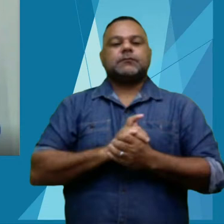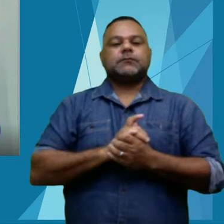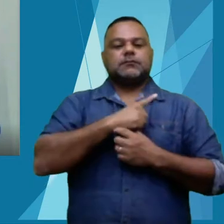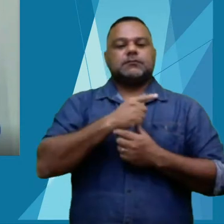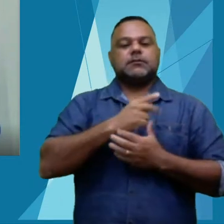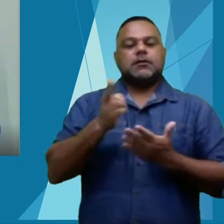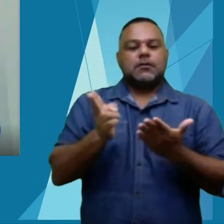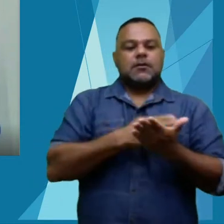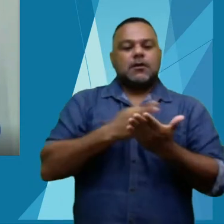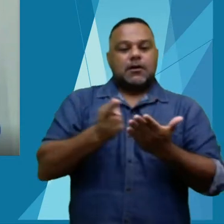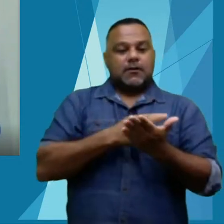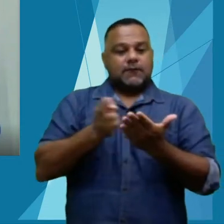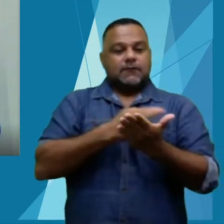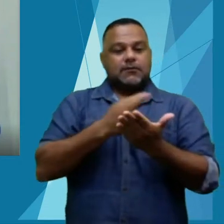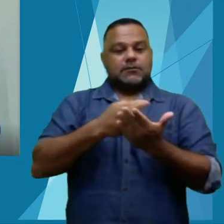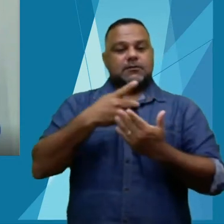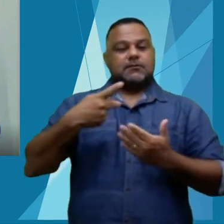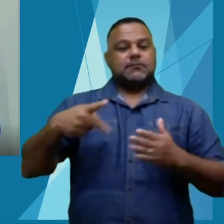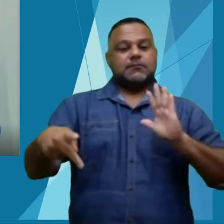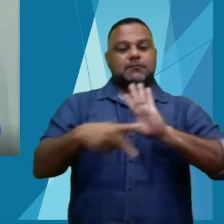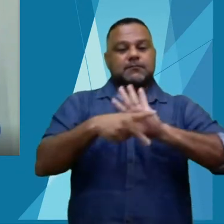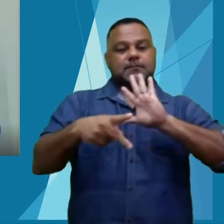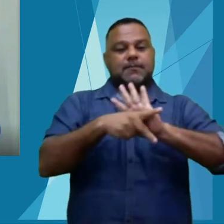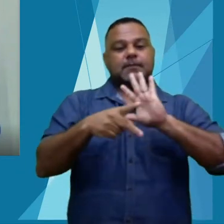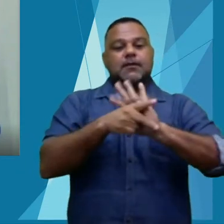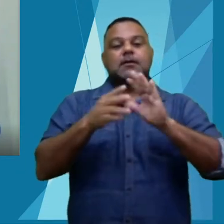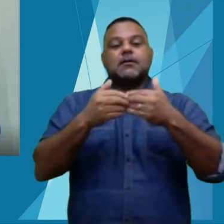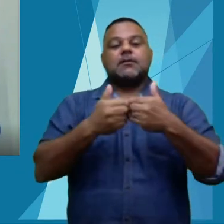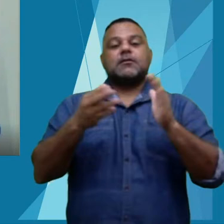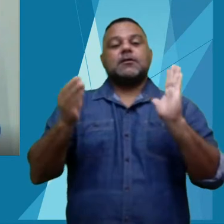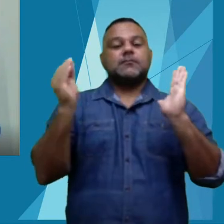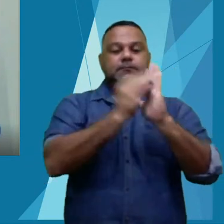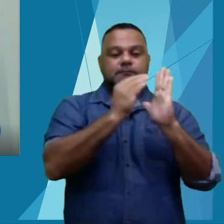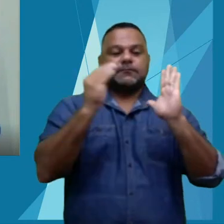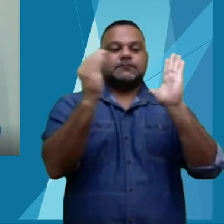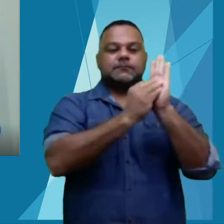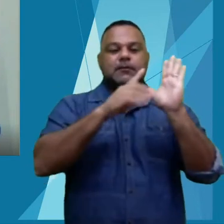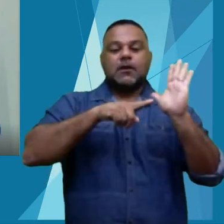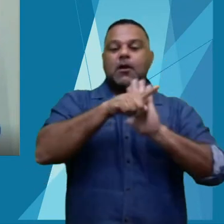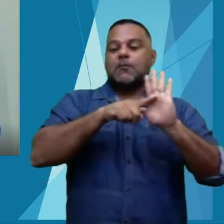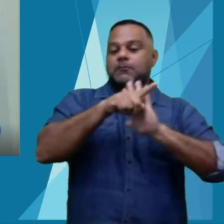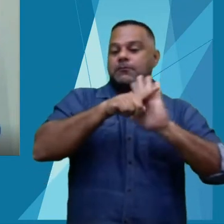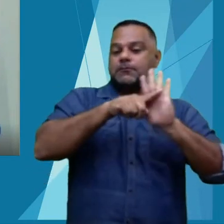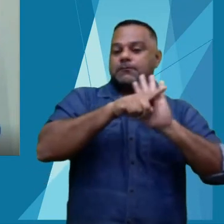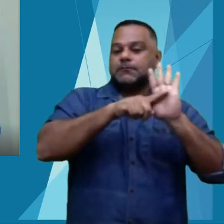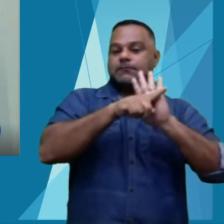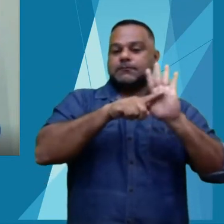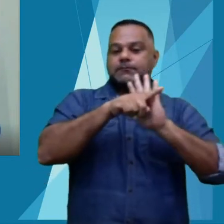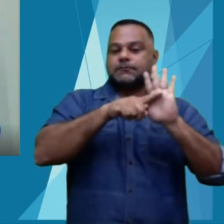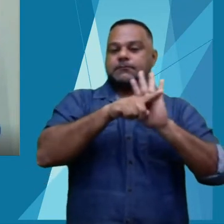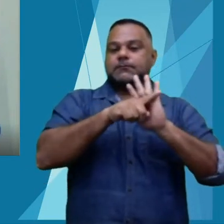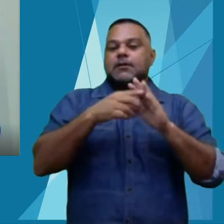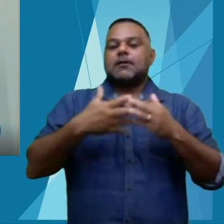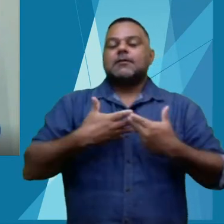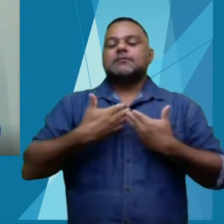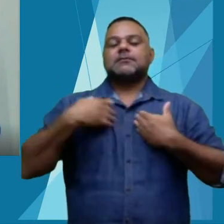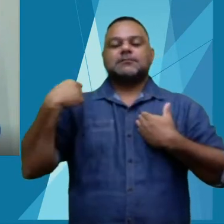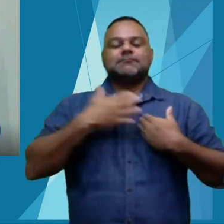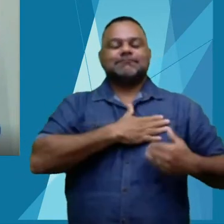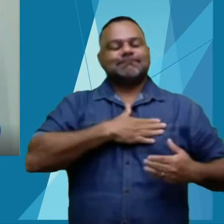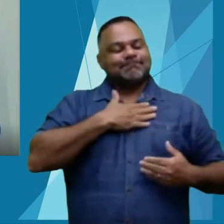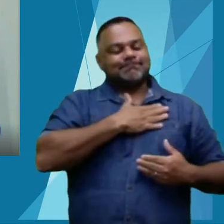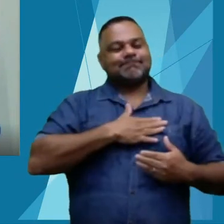revista à sua disposição para que sejam publicados as suas pesquisas científicas, e isso nos engrandece,